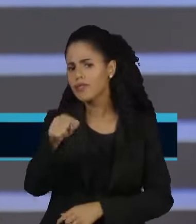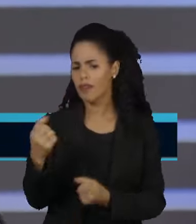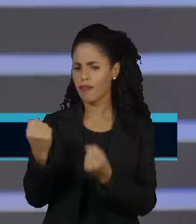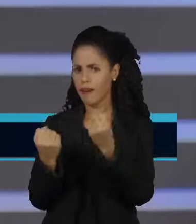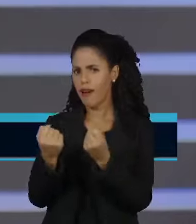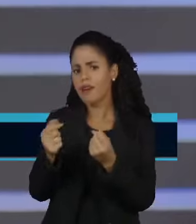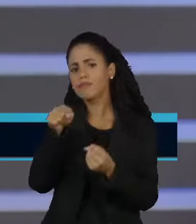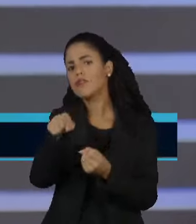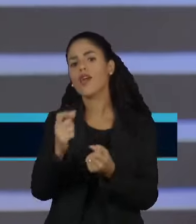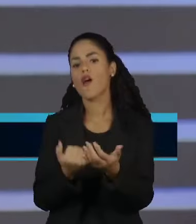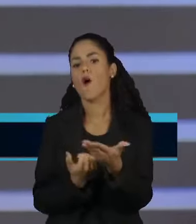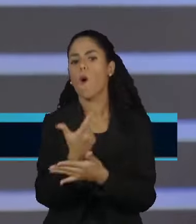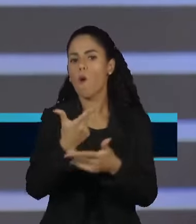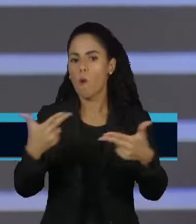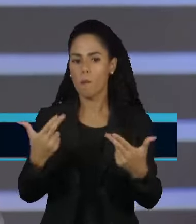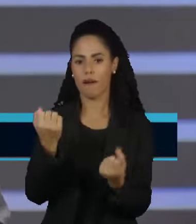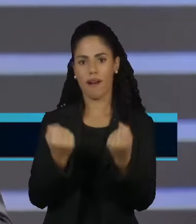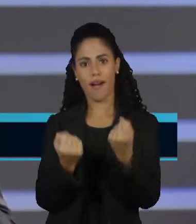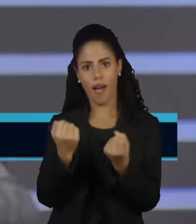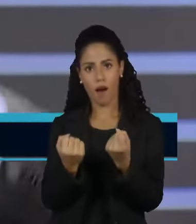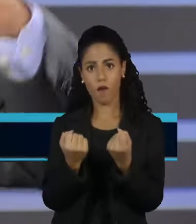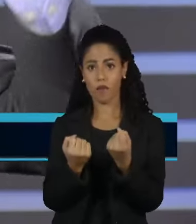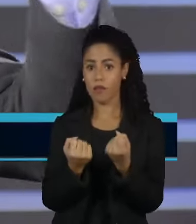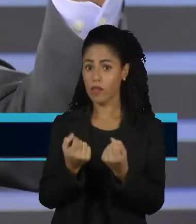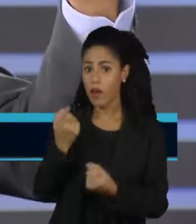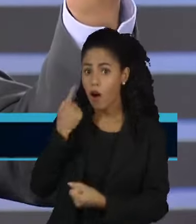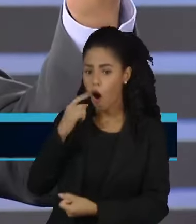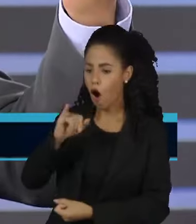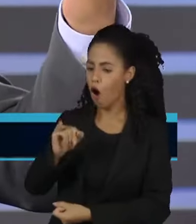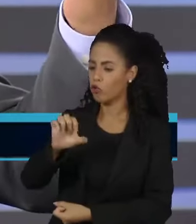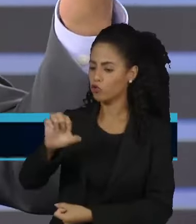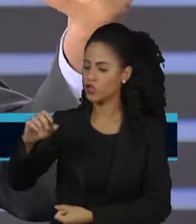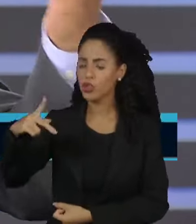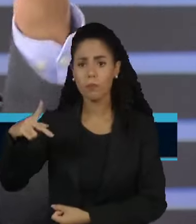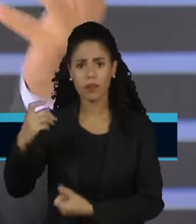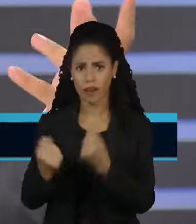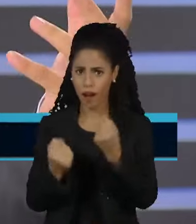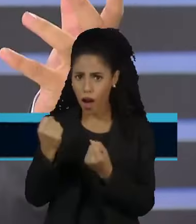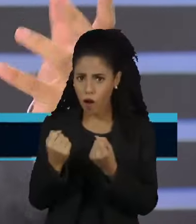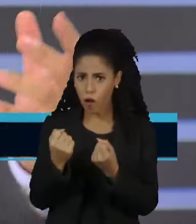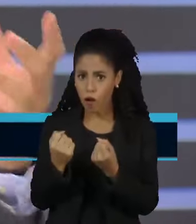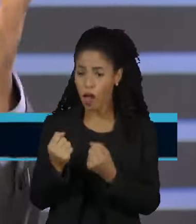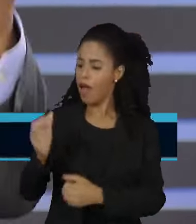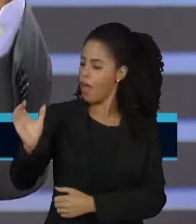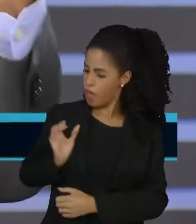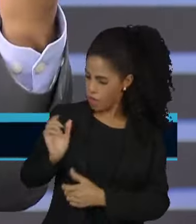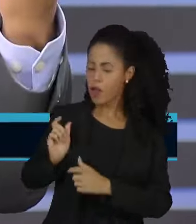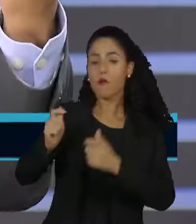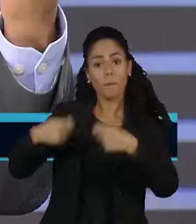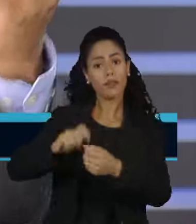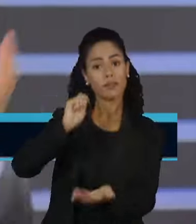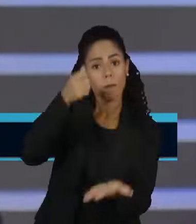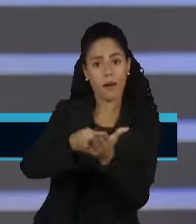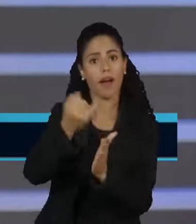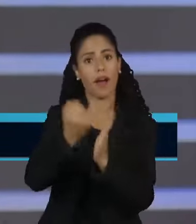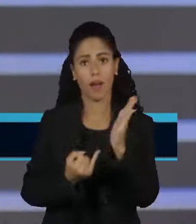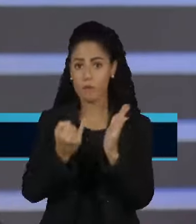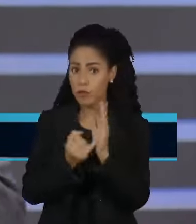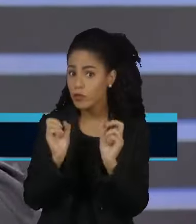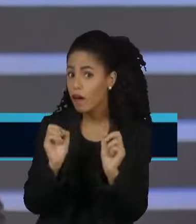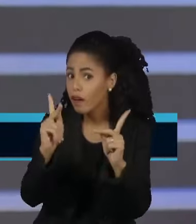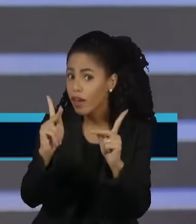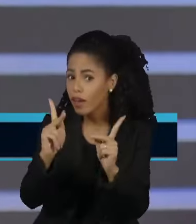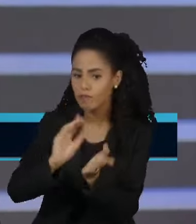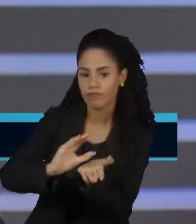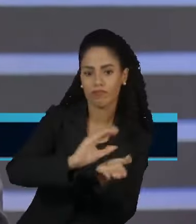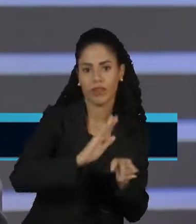vezes, você não é super rico, apesar de achar que é. Estamos falando de bilionário, tá bom? Taxar bilionário para pegar esse crescimento e distribuir para a